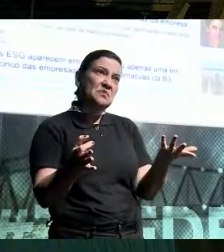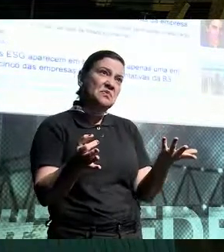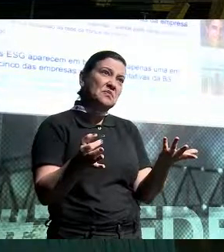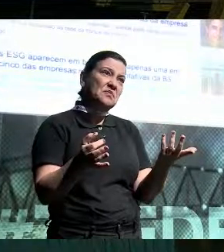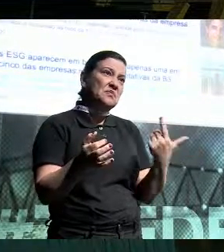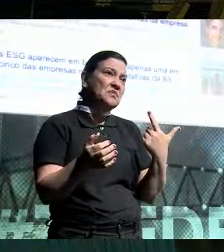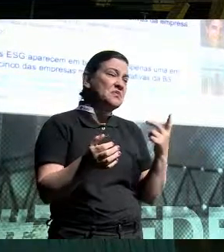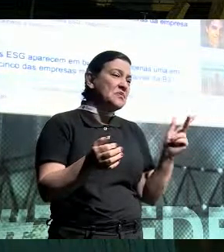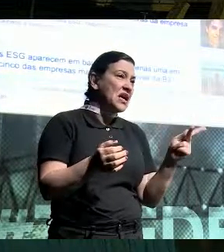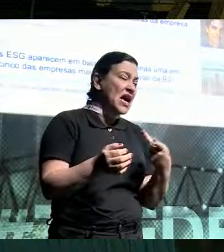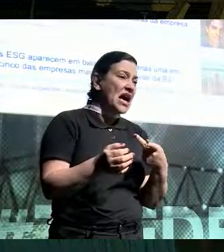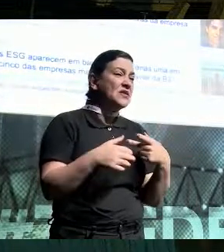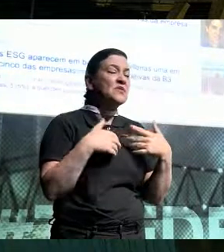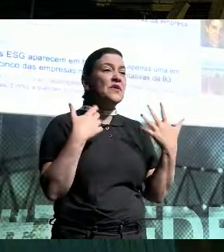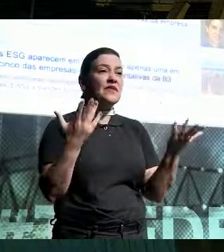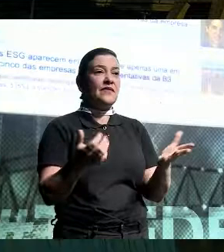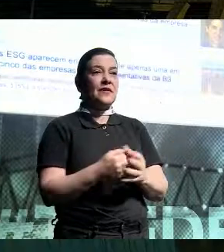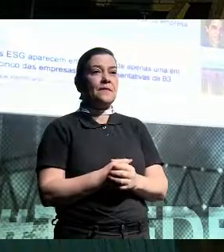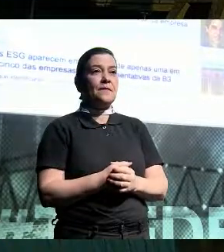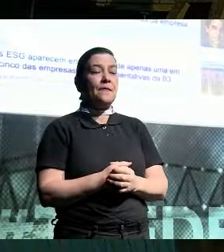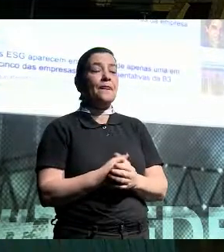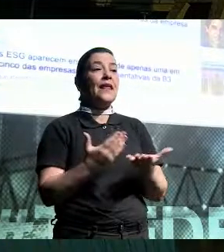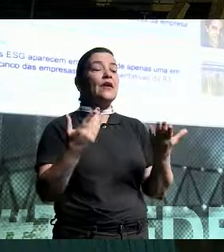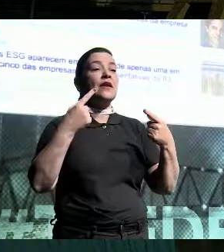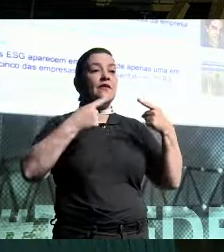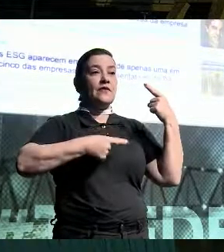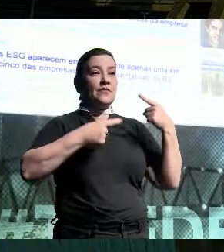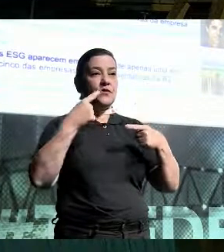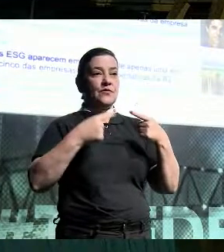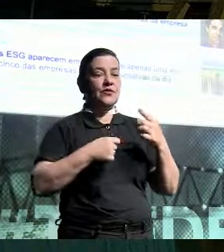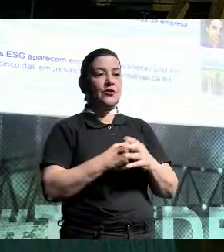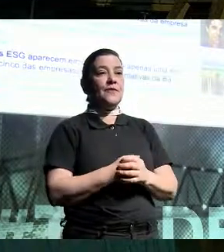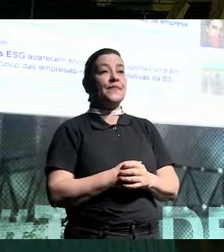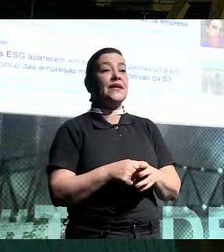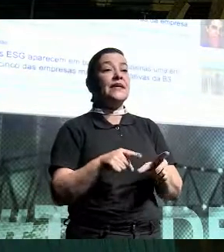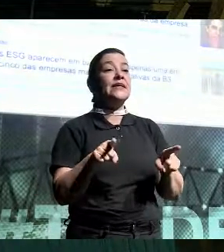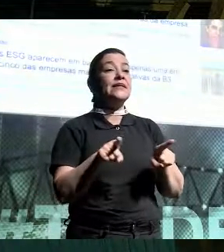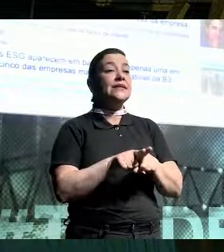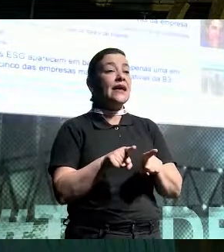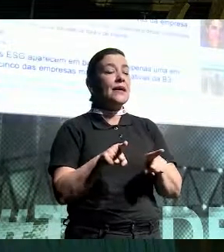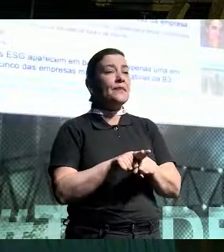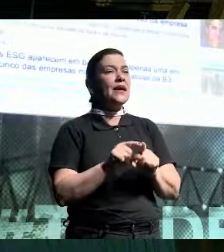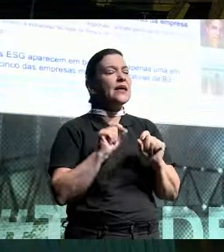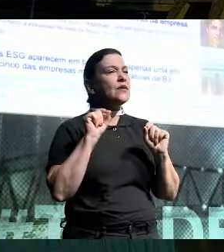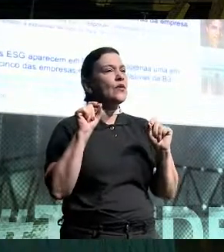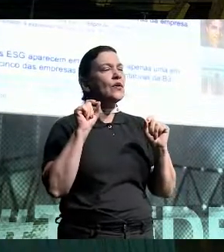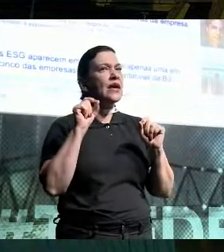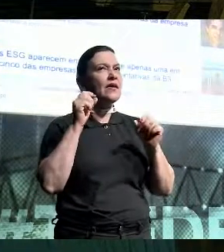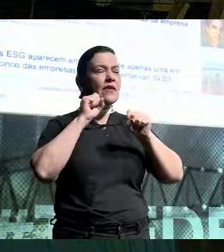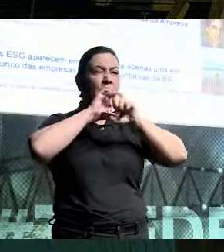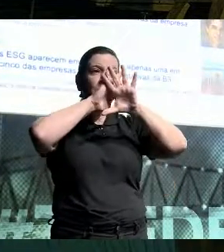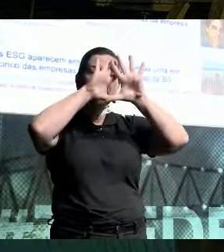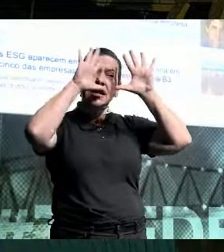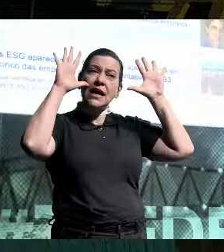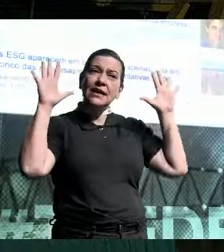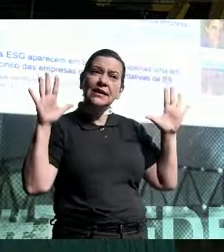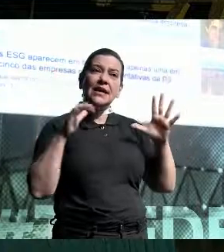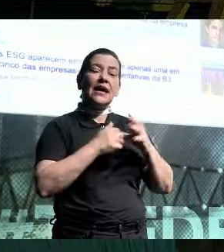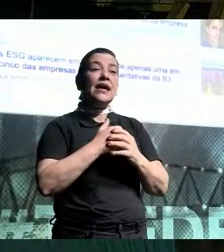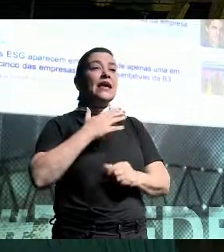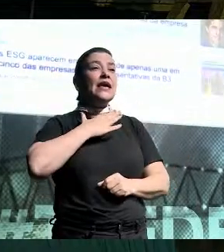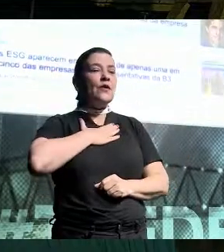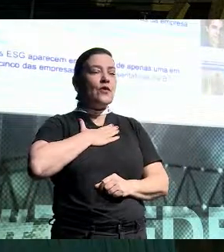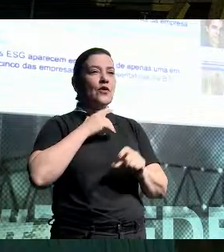não tem certo e errado, enfim. Vamos discutir um pouquinho aqui, inclusive vamos desmistificar um pouco, eu gosto muito dessa última